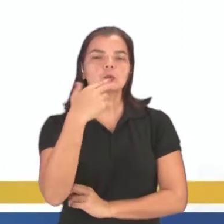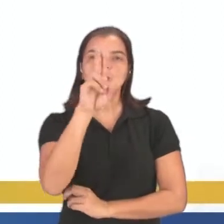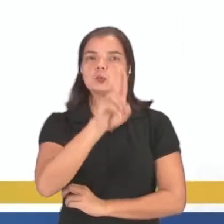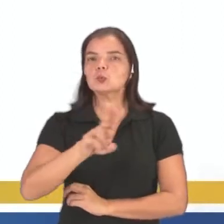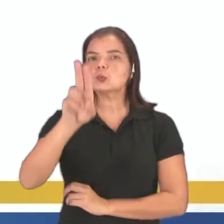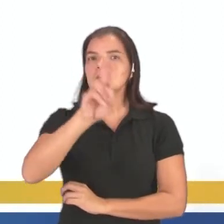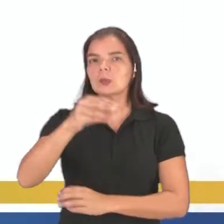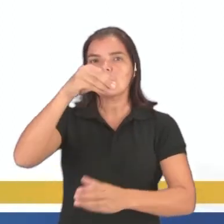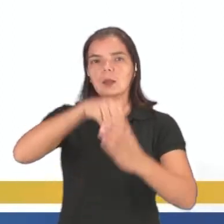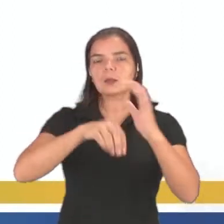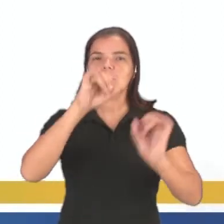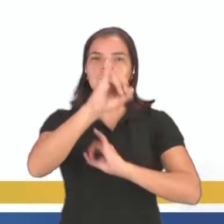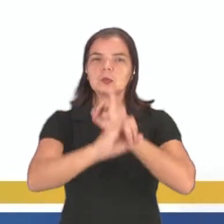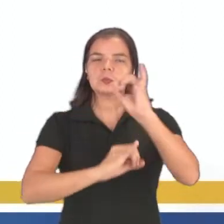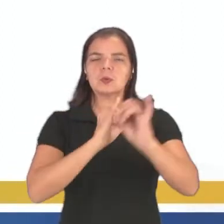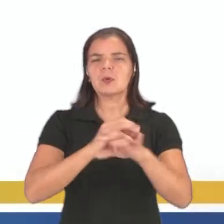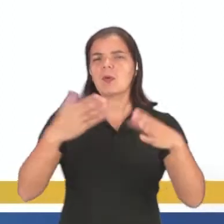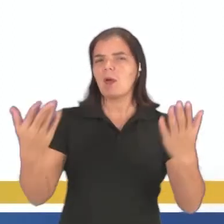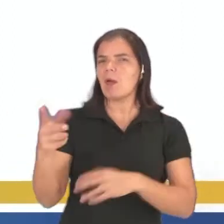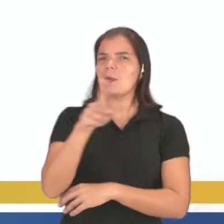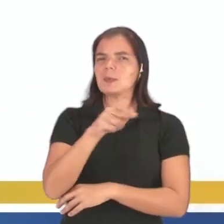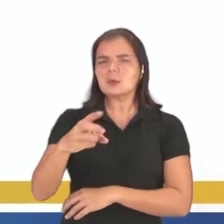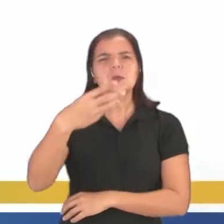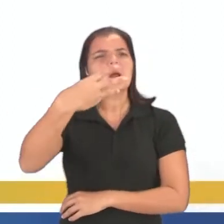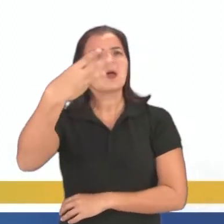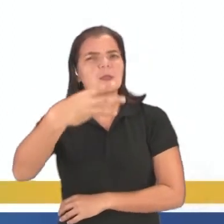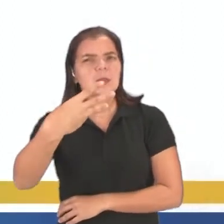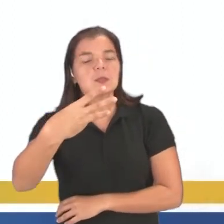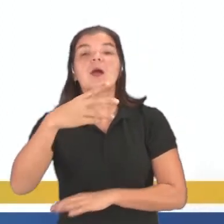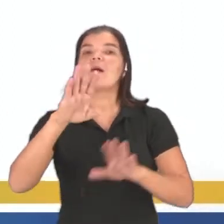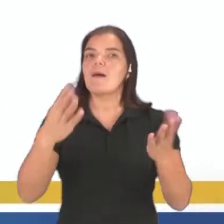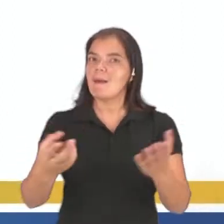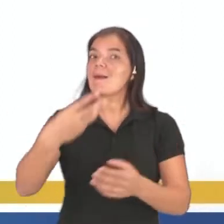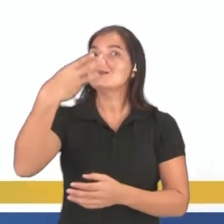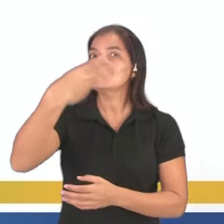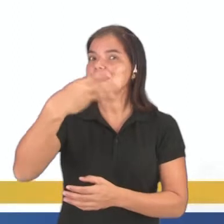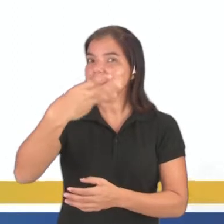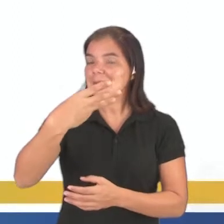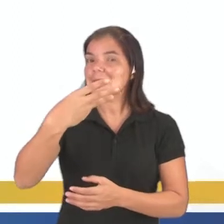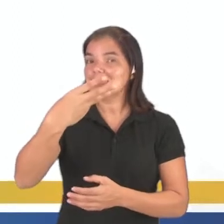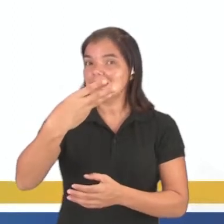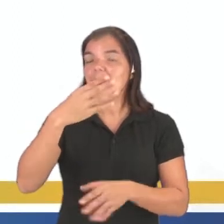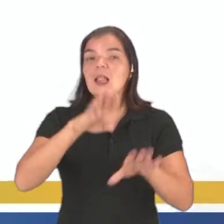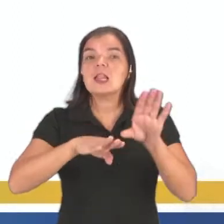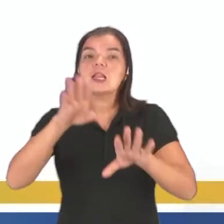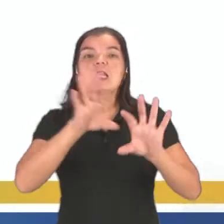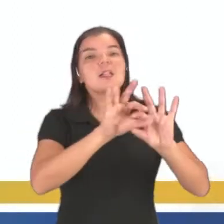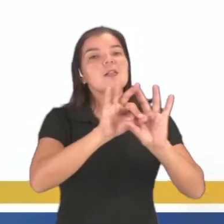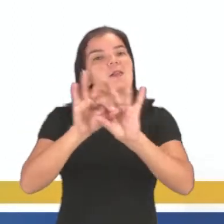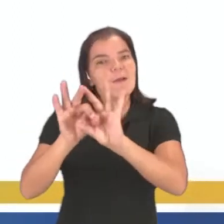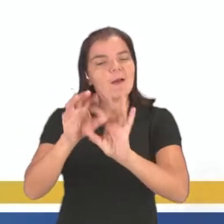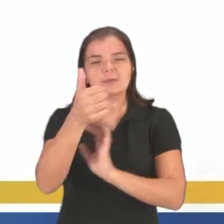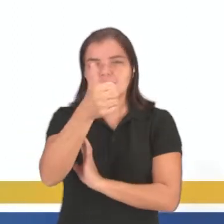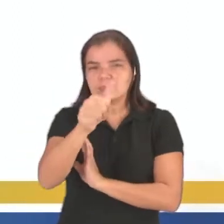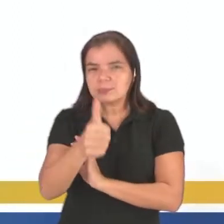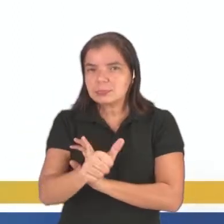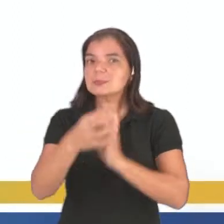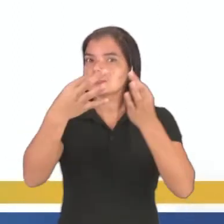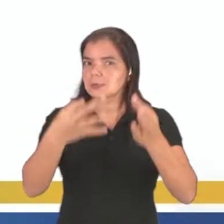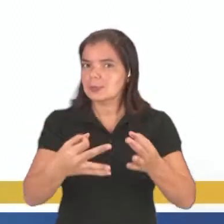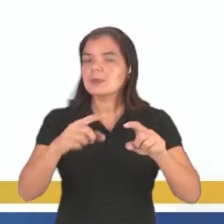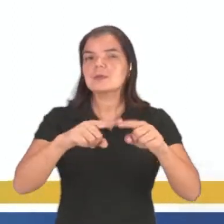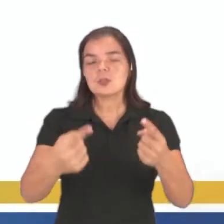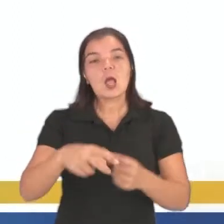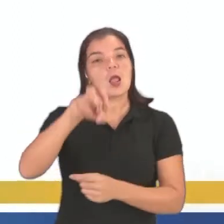internet. Ah professor, mas ela não é a terceira? Pessoal, ela é a terceira, ela é a segunda, dependendo do contexto em que ela é analisada, certo?